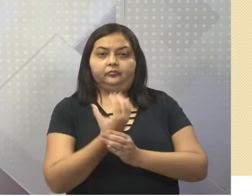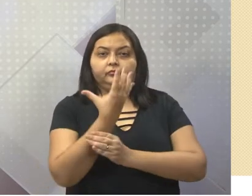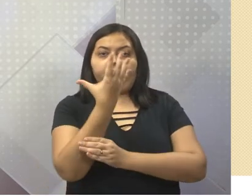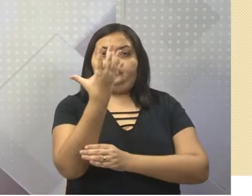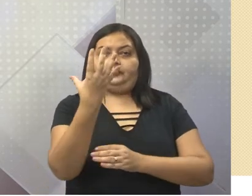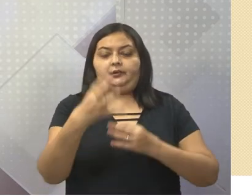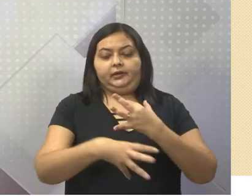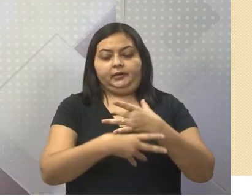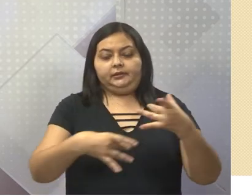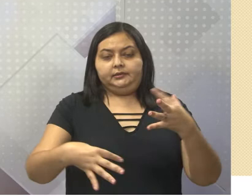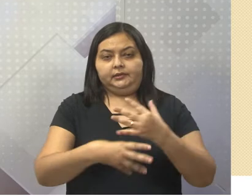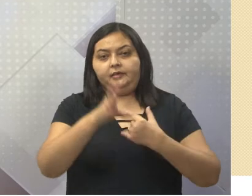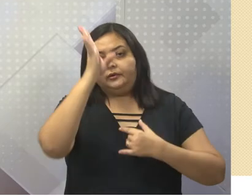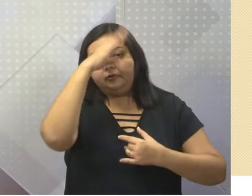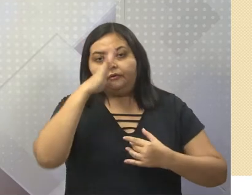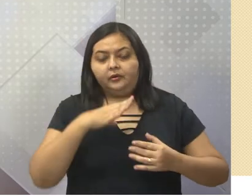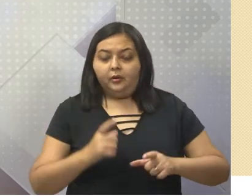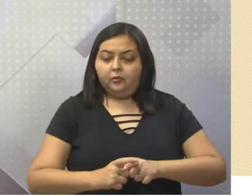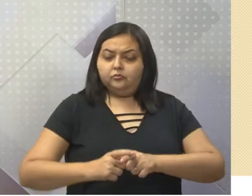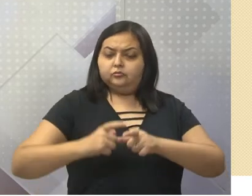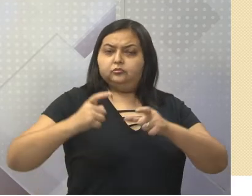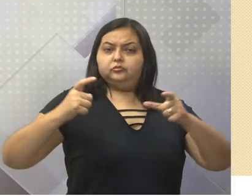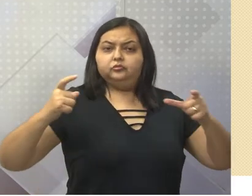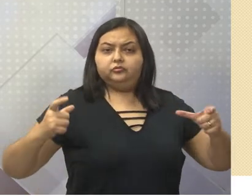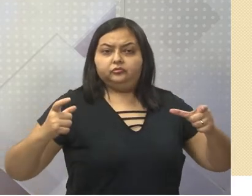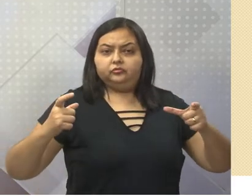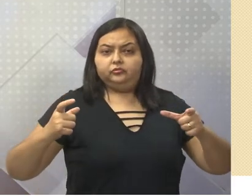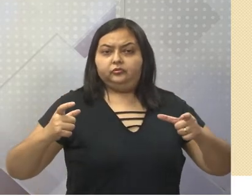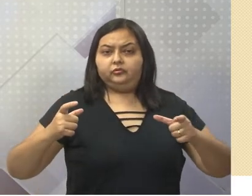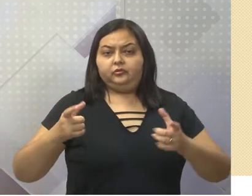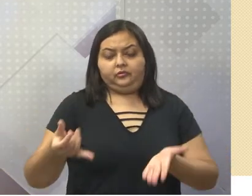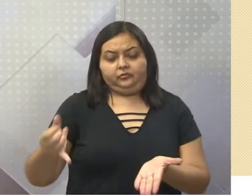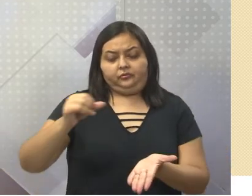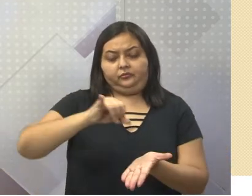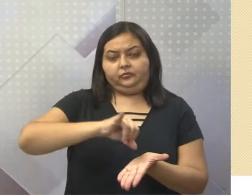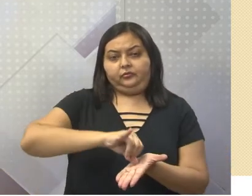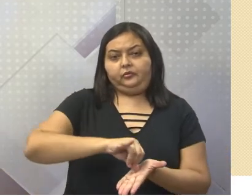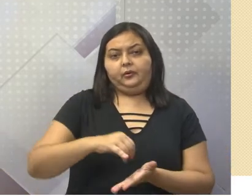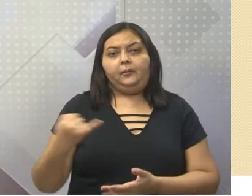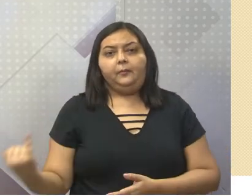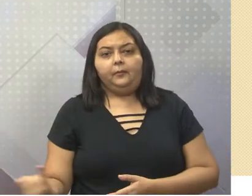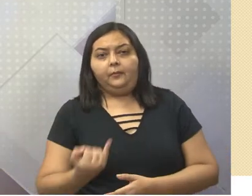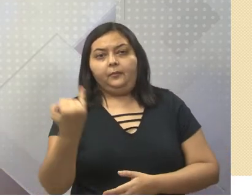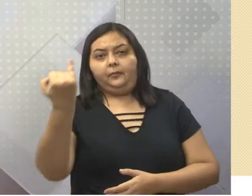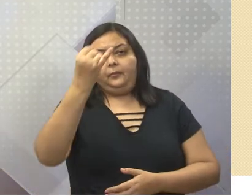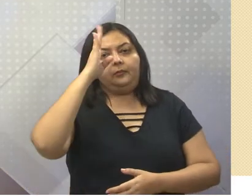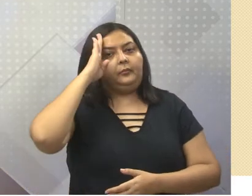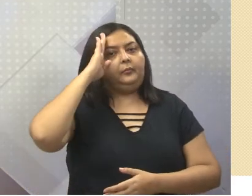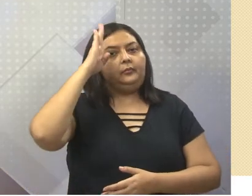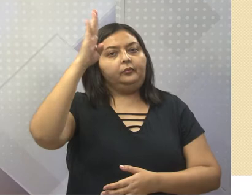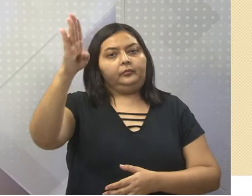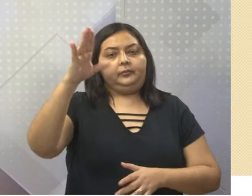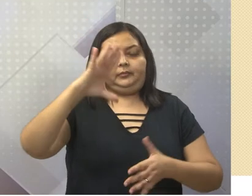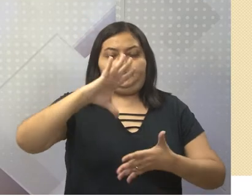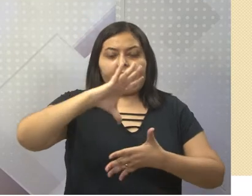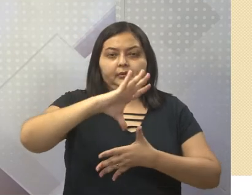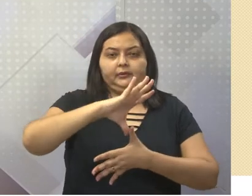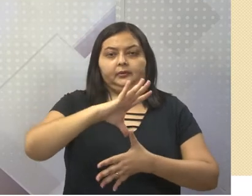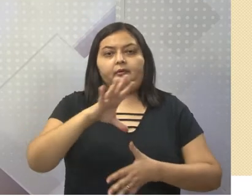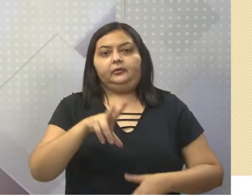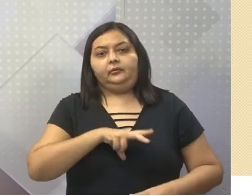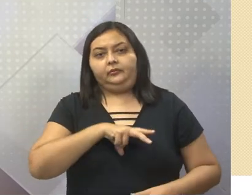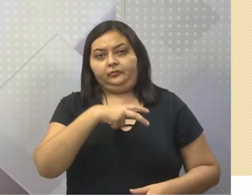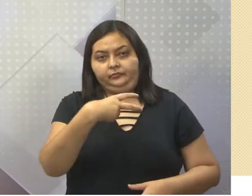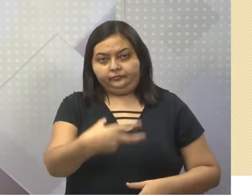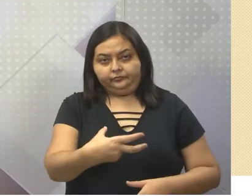maior cidade brasileira e principal centro econômico da América Portuguesa. Os